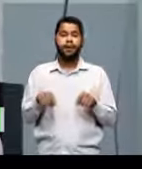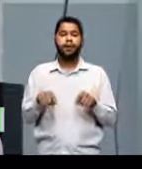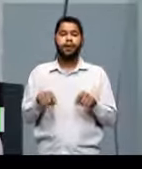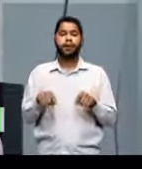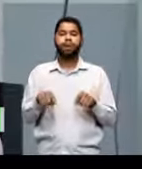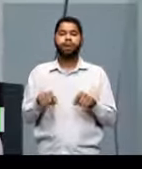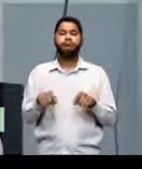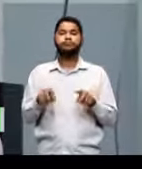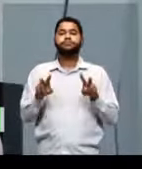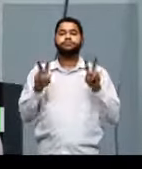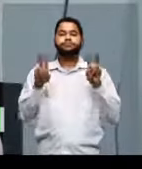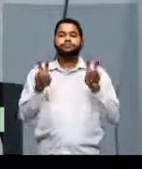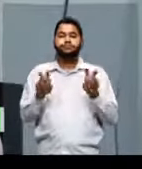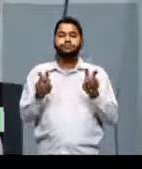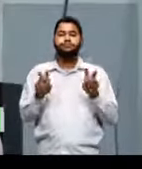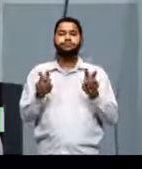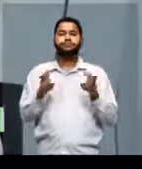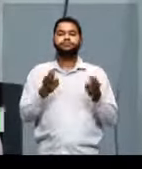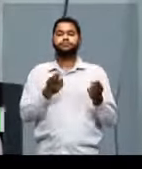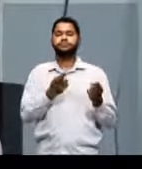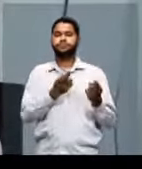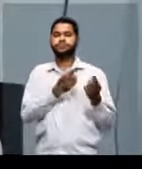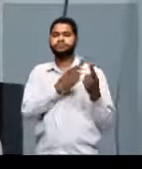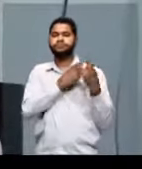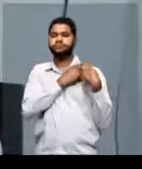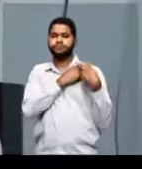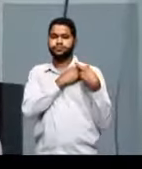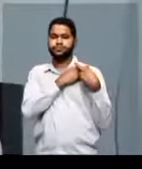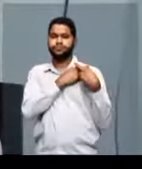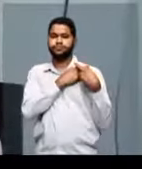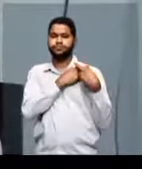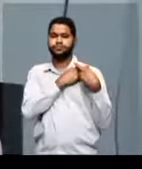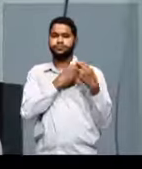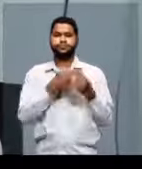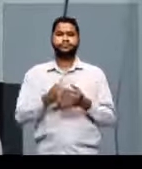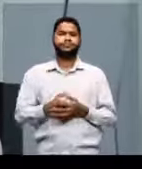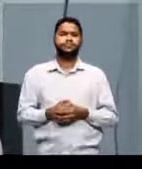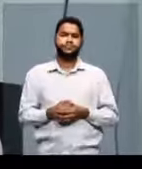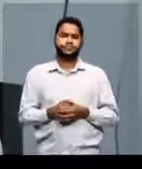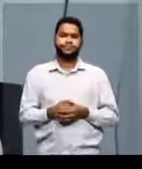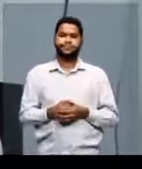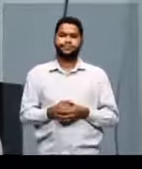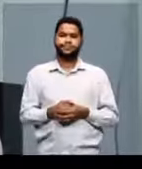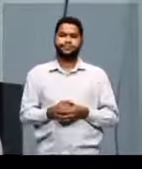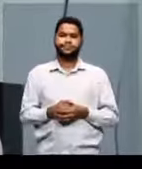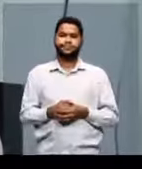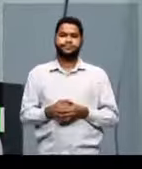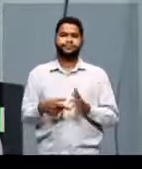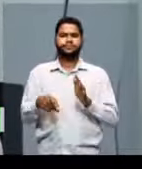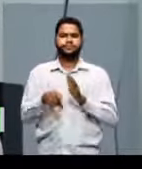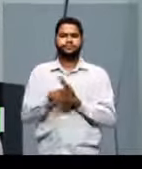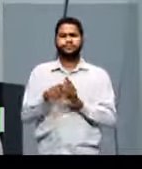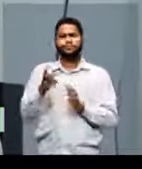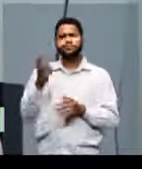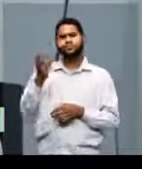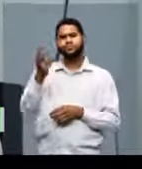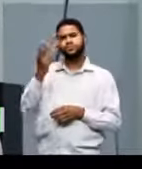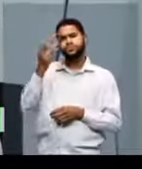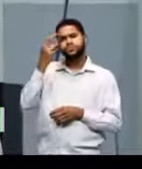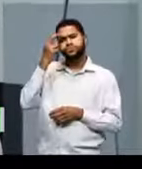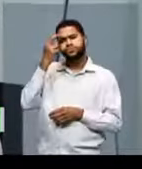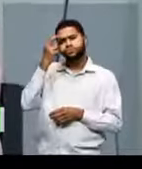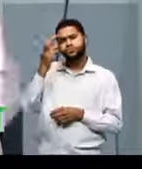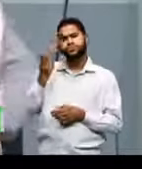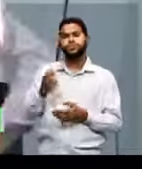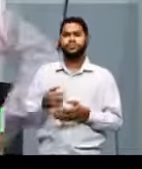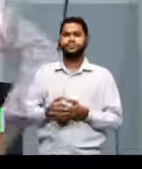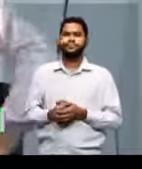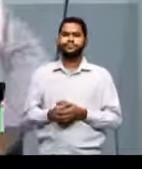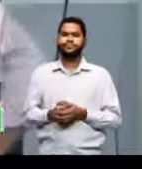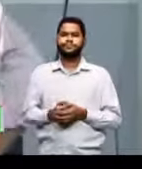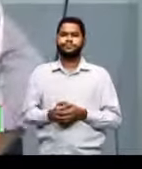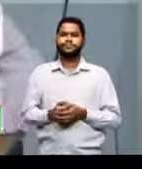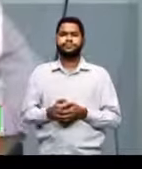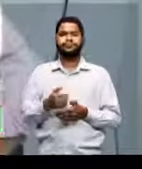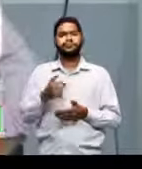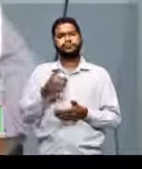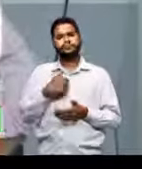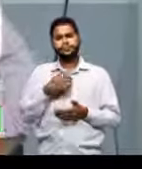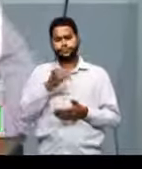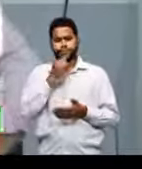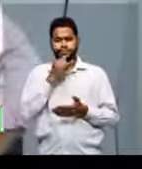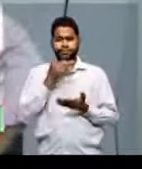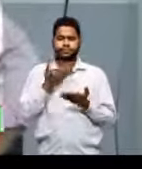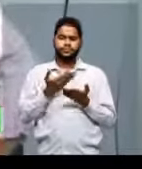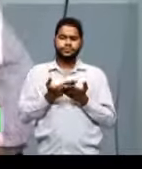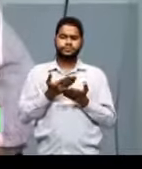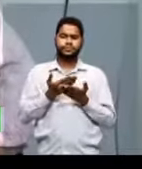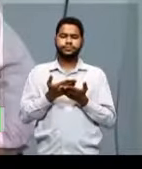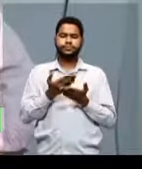respeito do papel, enfim, da cultura. Eu colocava na